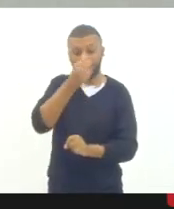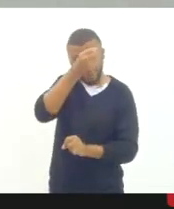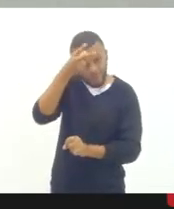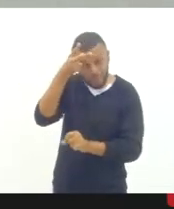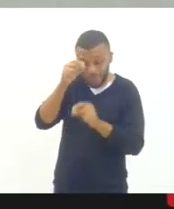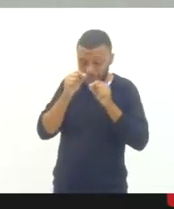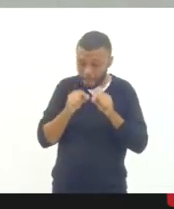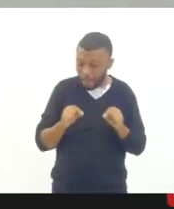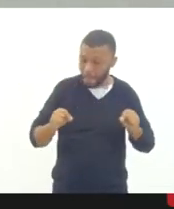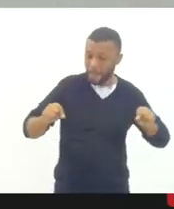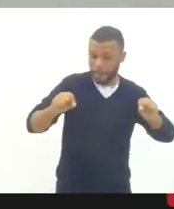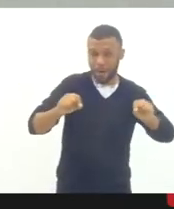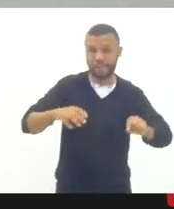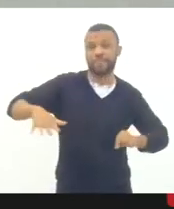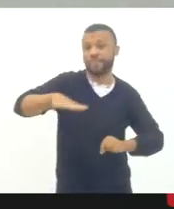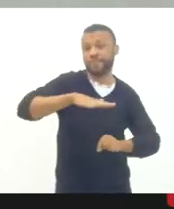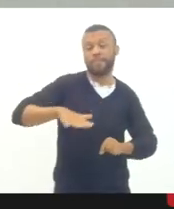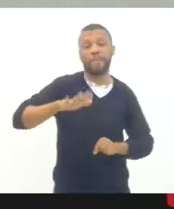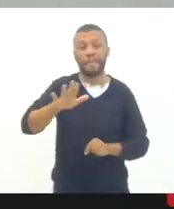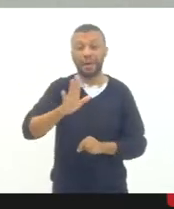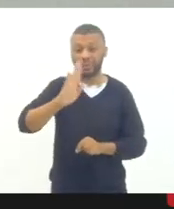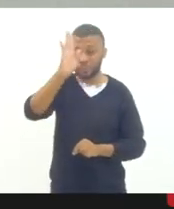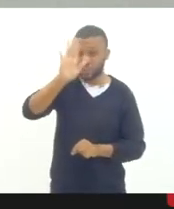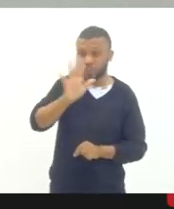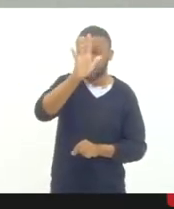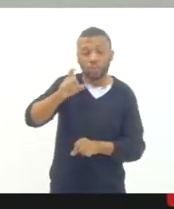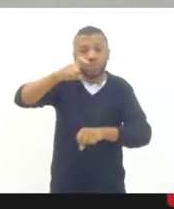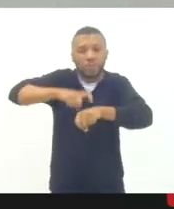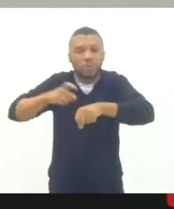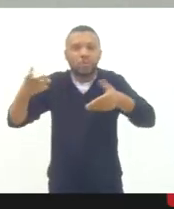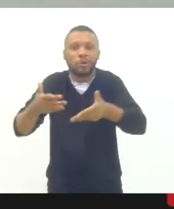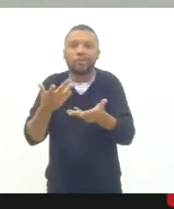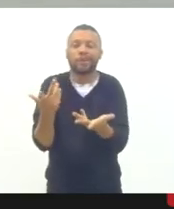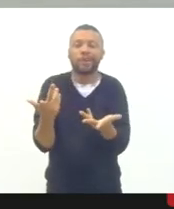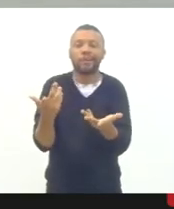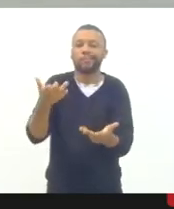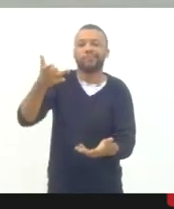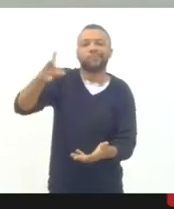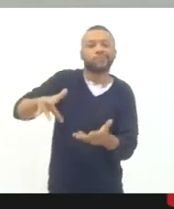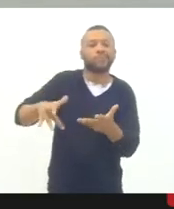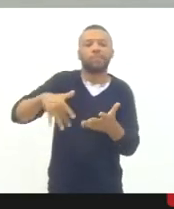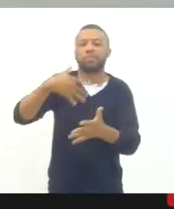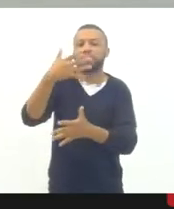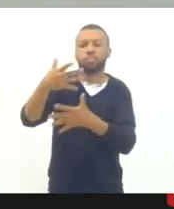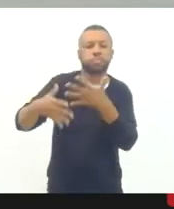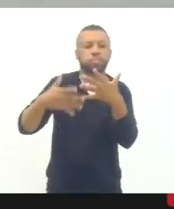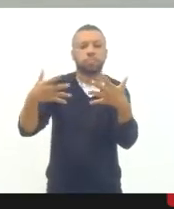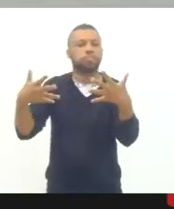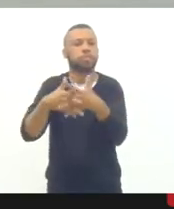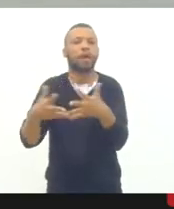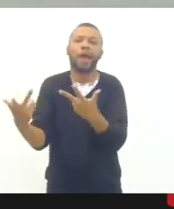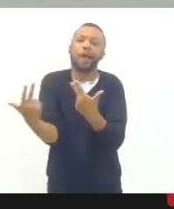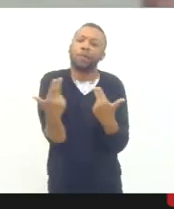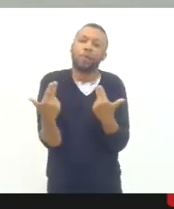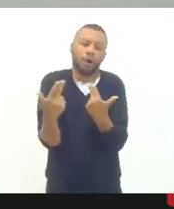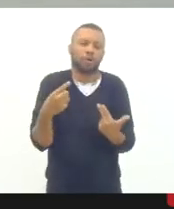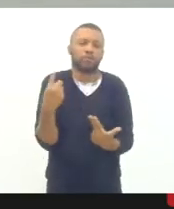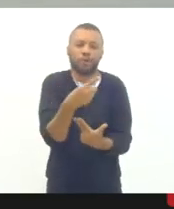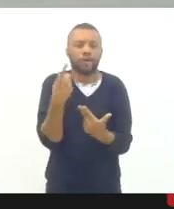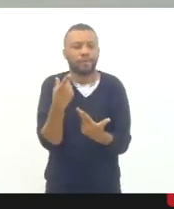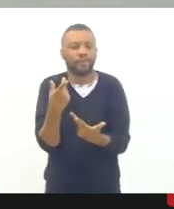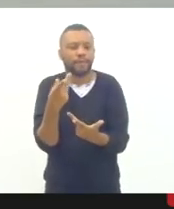o que vemos no nosso país, a desconstrução, como há pouco nós tivemos